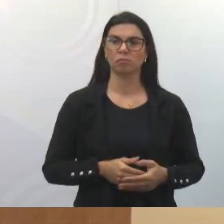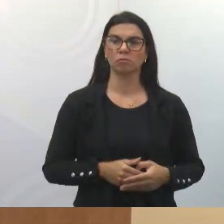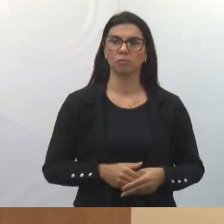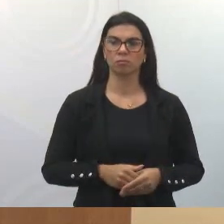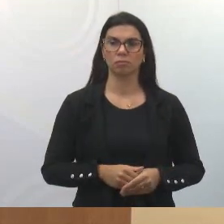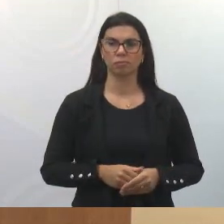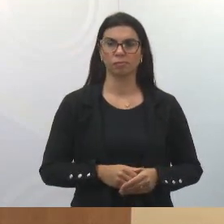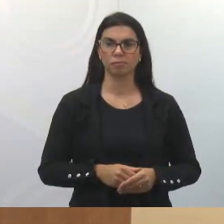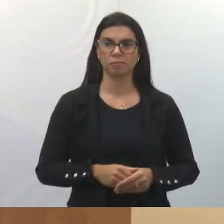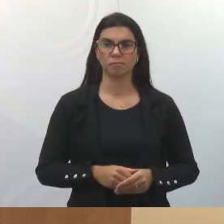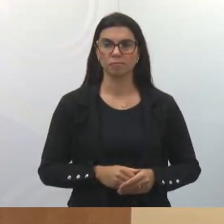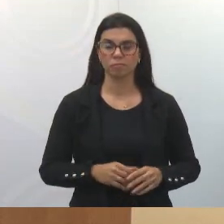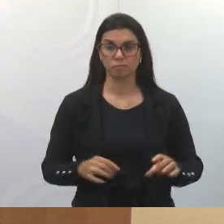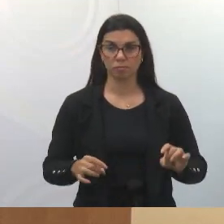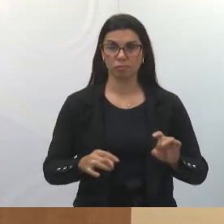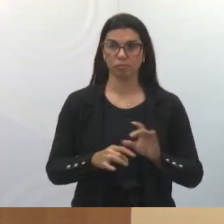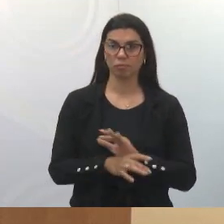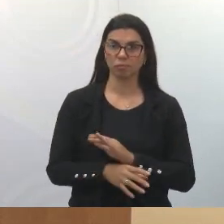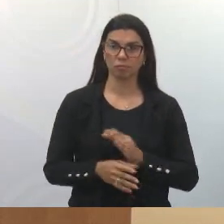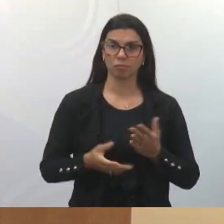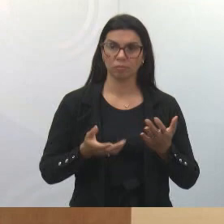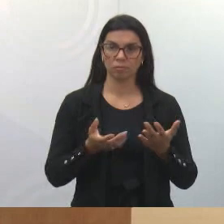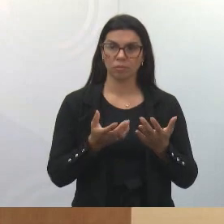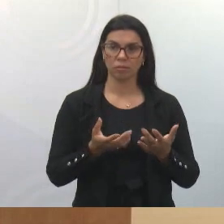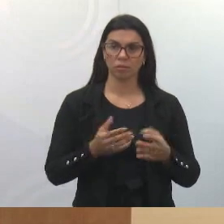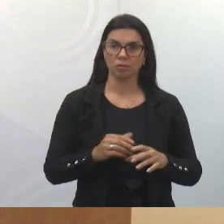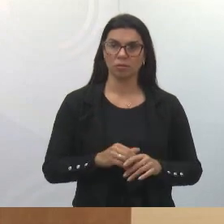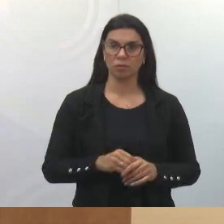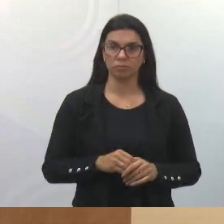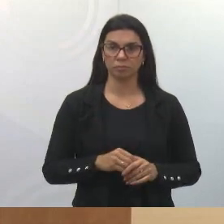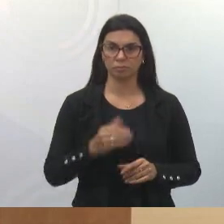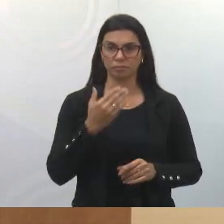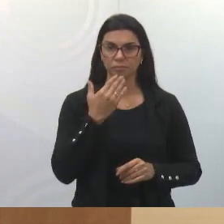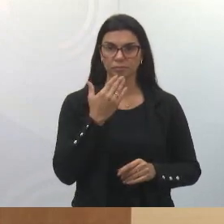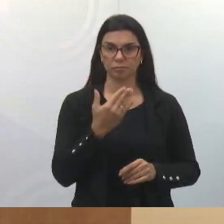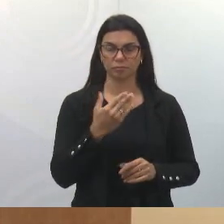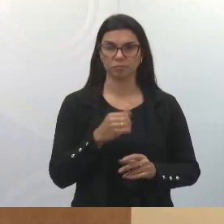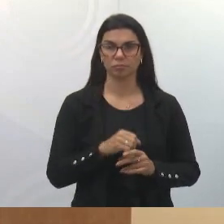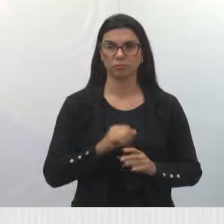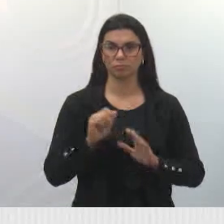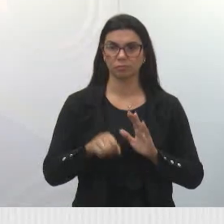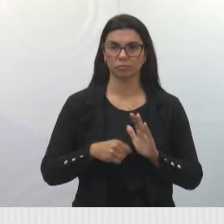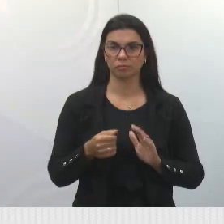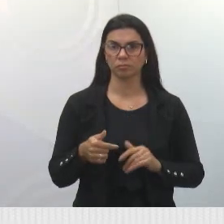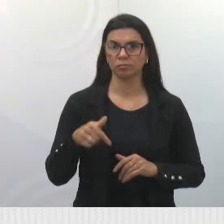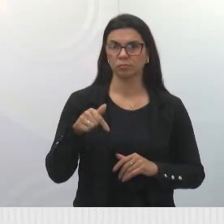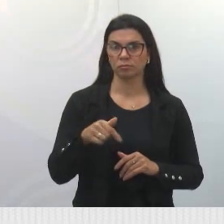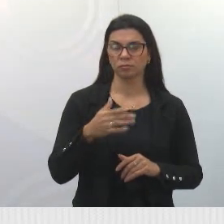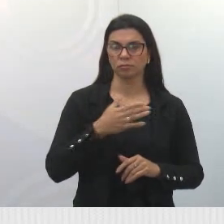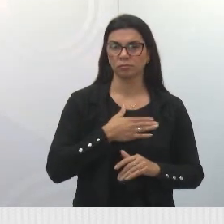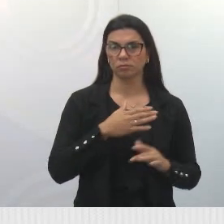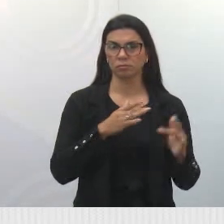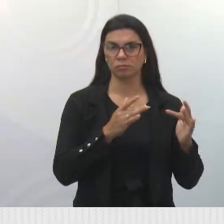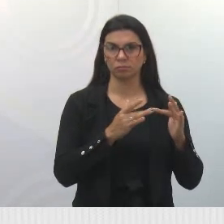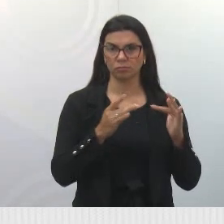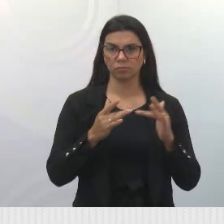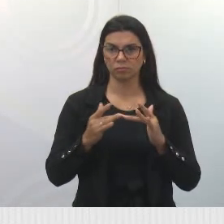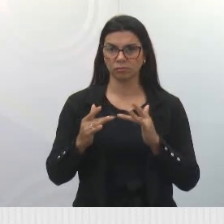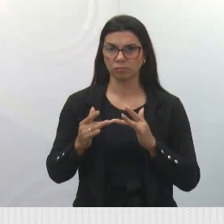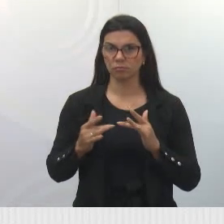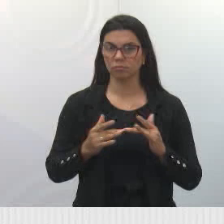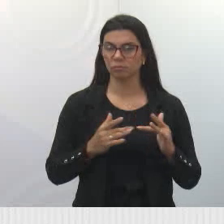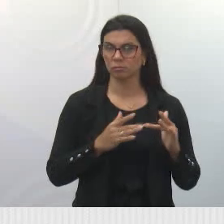Bom, para encerrar, eu quero aqui pedir que passe o slide 7, os nossos